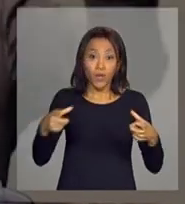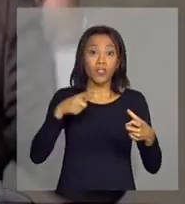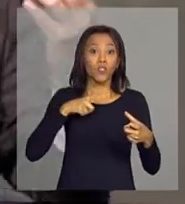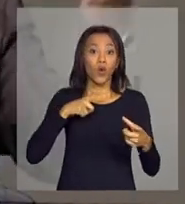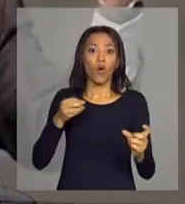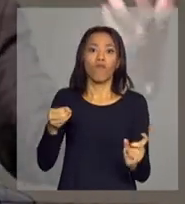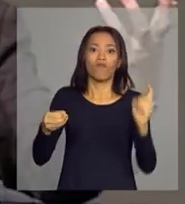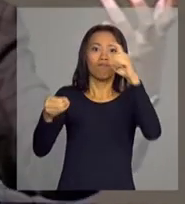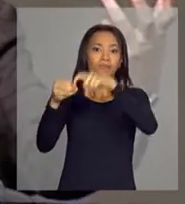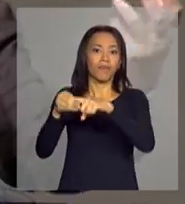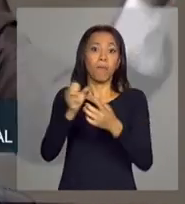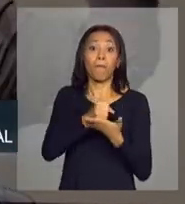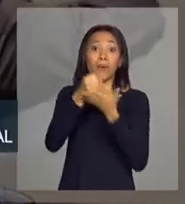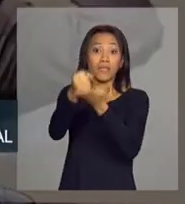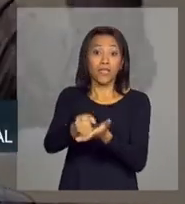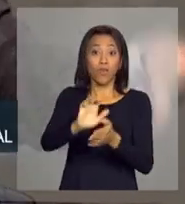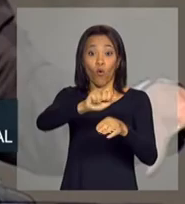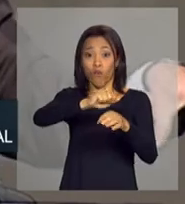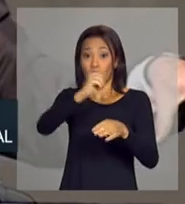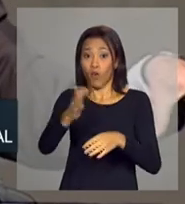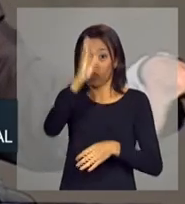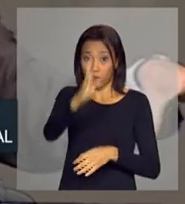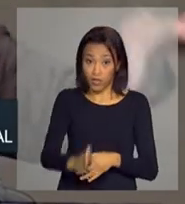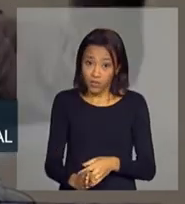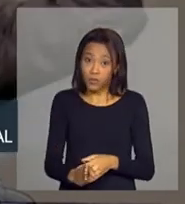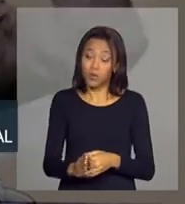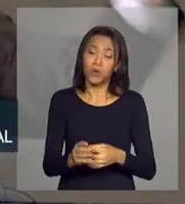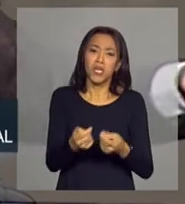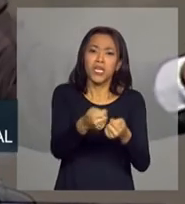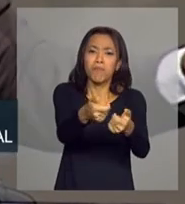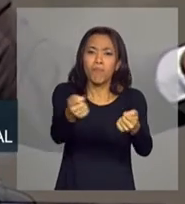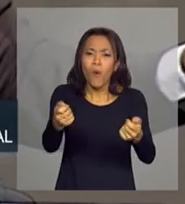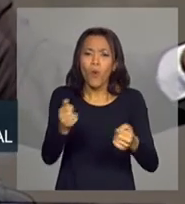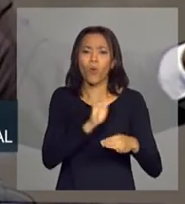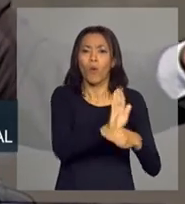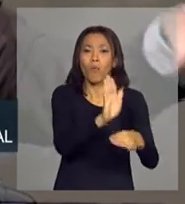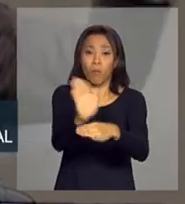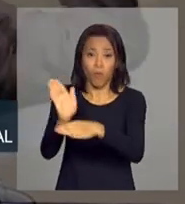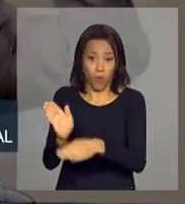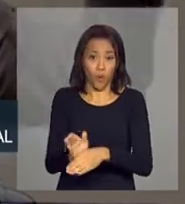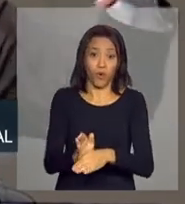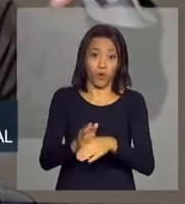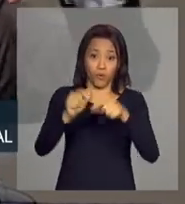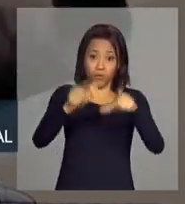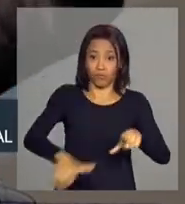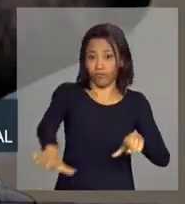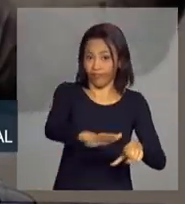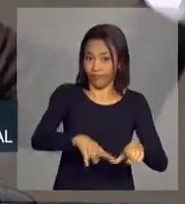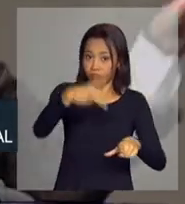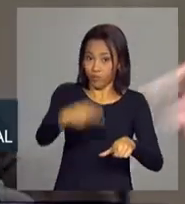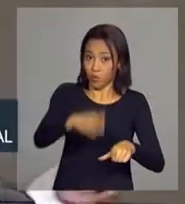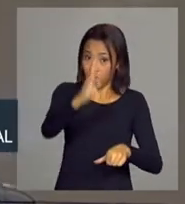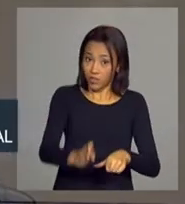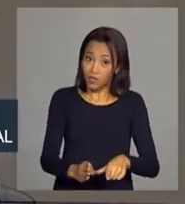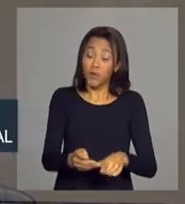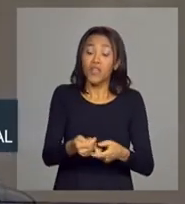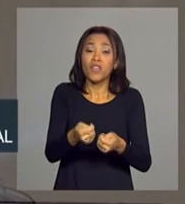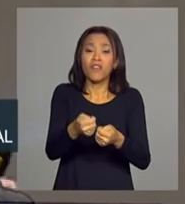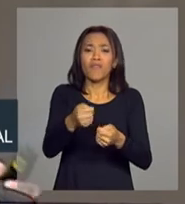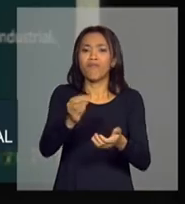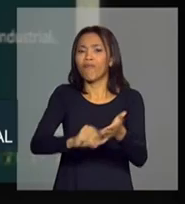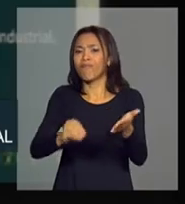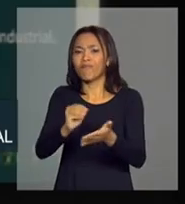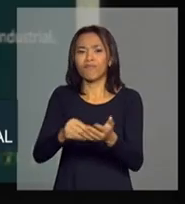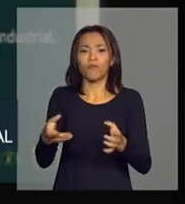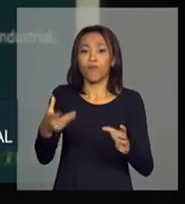exterior, com baixa integração com tecido produtivo local, com tecido produtivo regional e fora de uma lógica de integração do